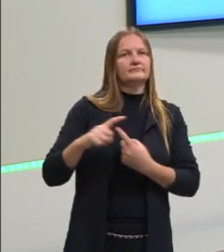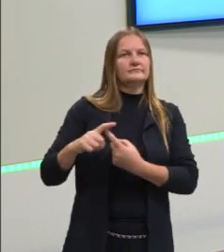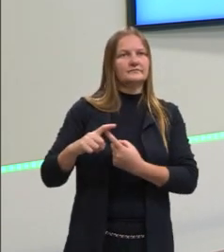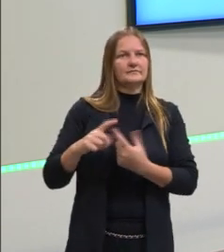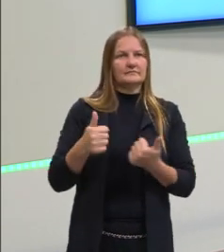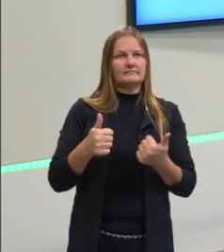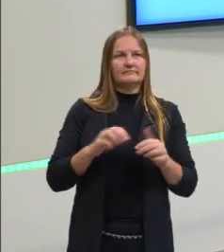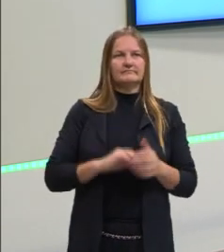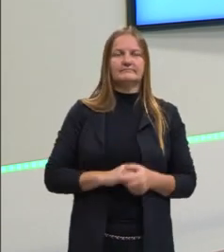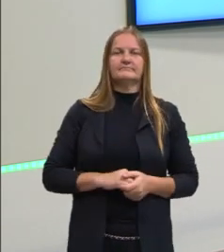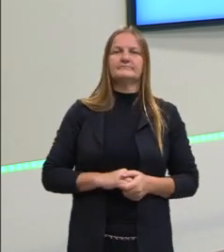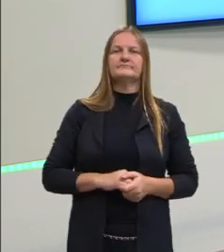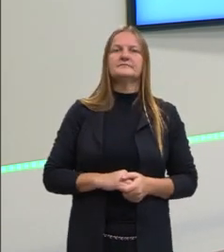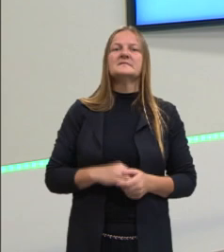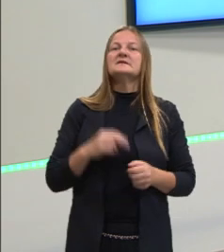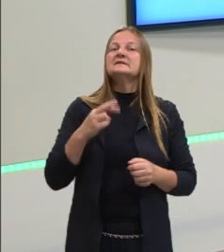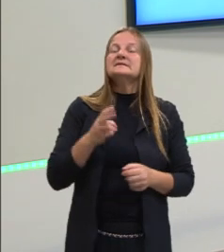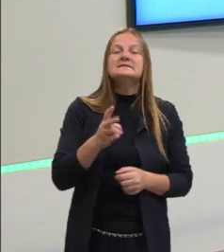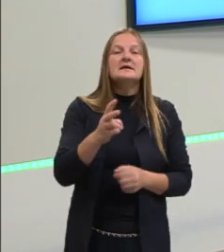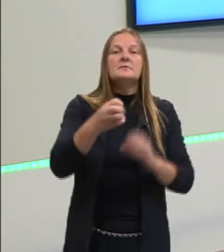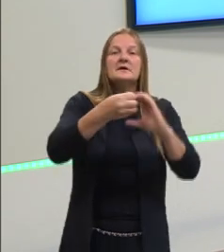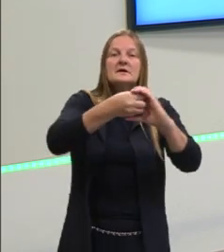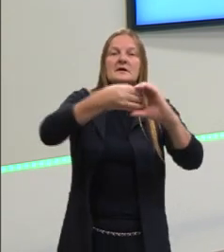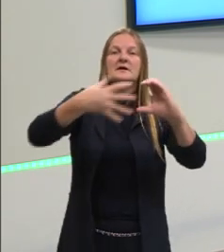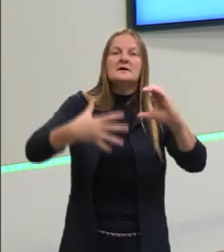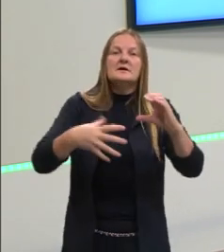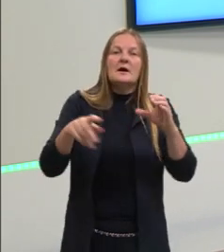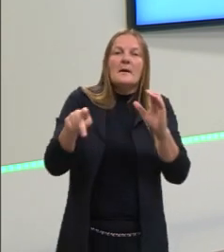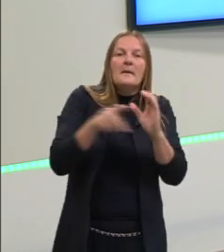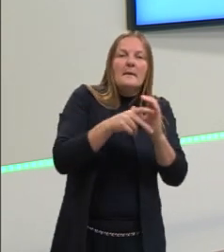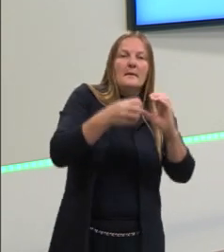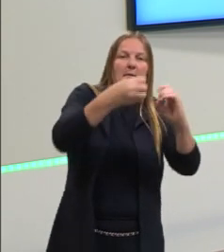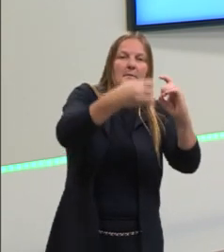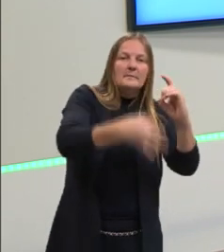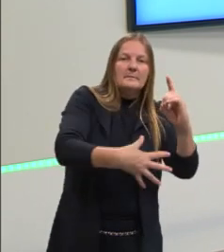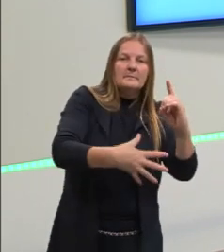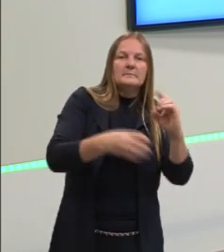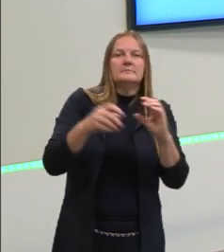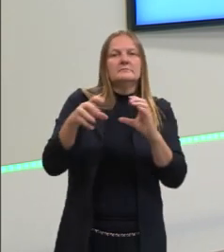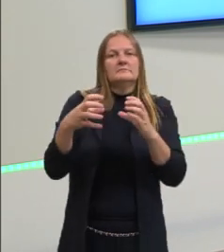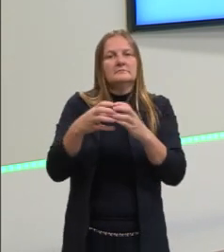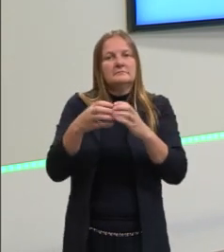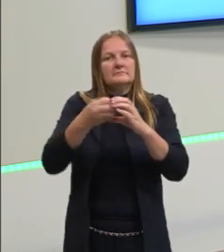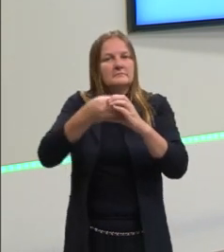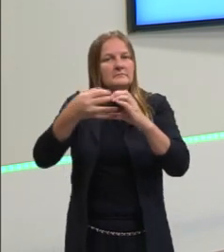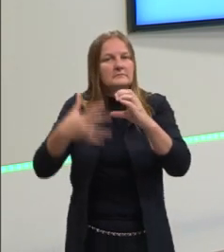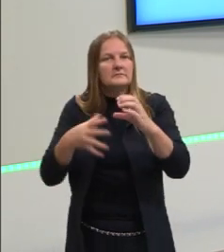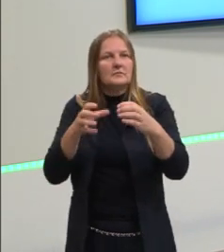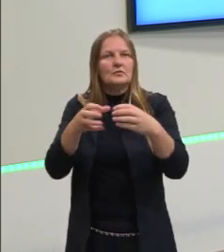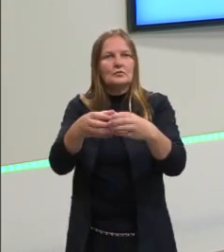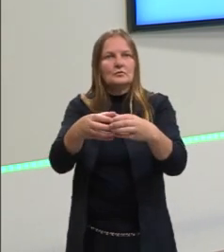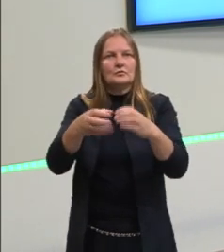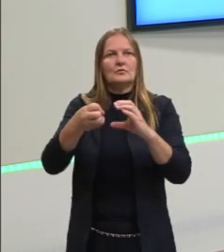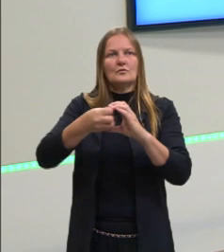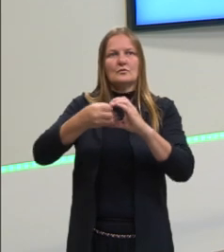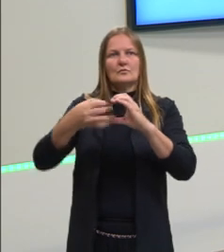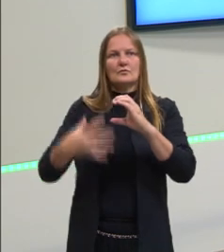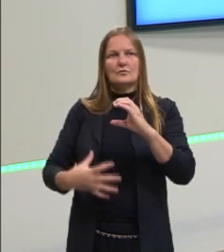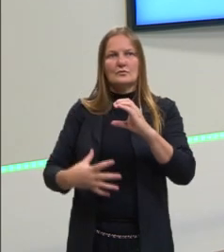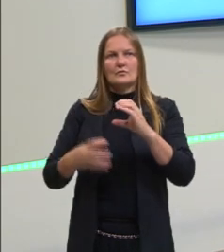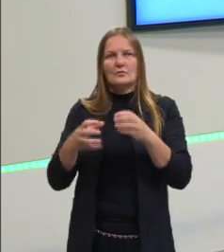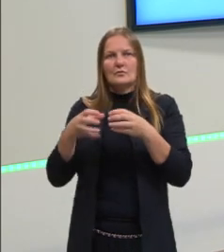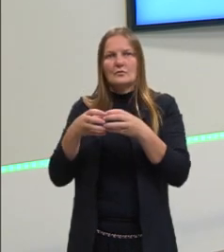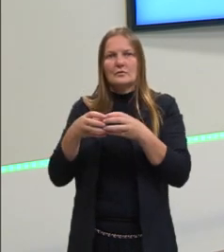Então, sempre estabelecendo uma característica que defina esse grupo. Por isso que eu falei, num determinado grupo de pessoas que